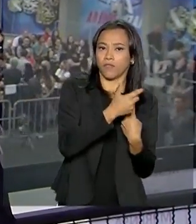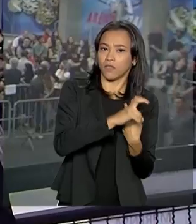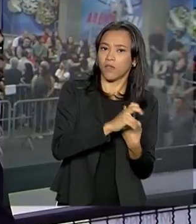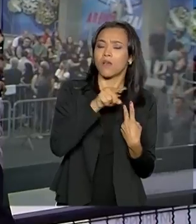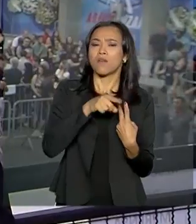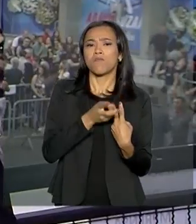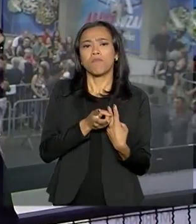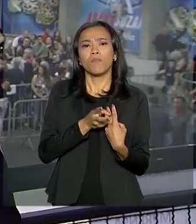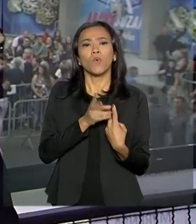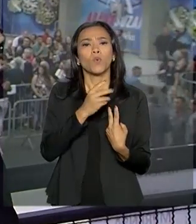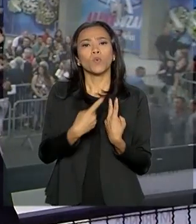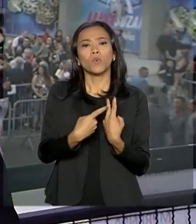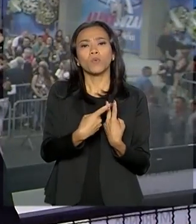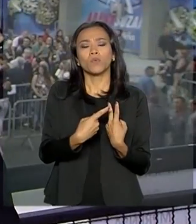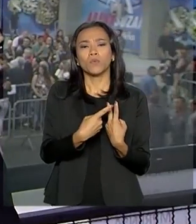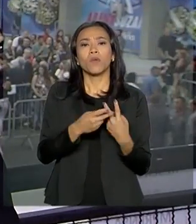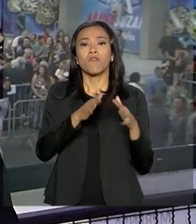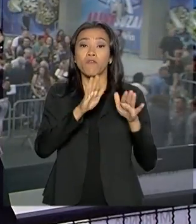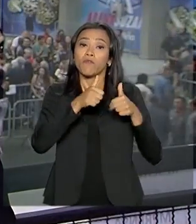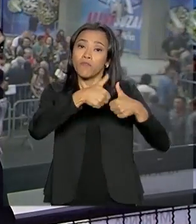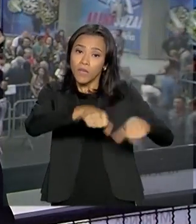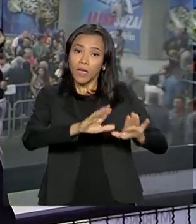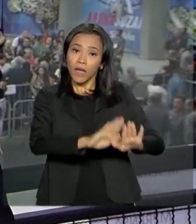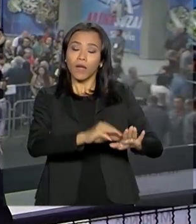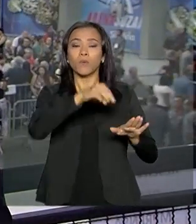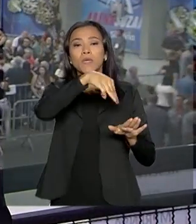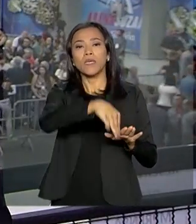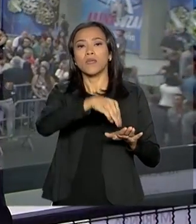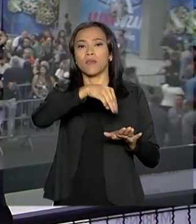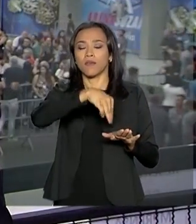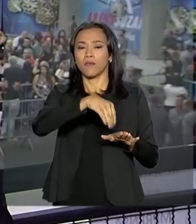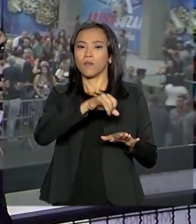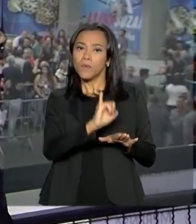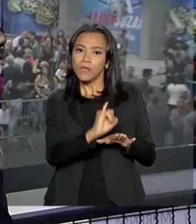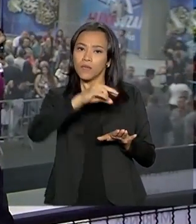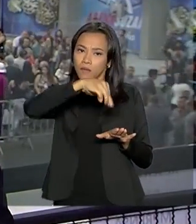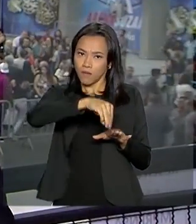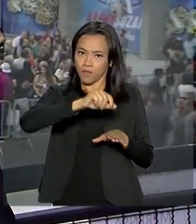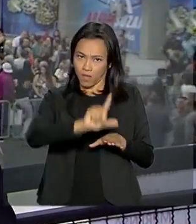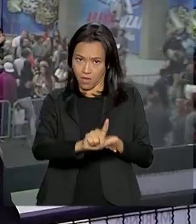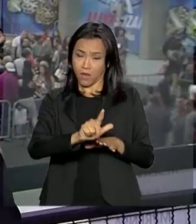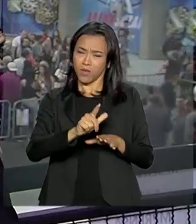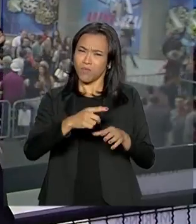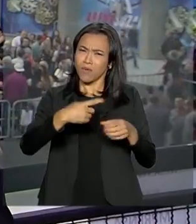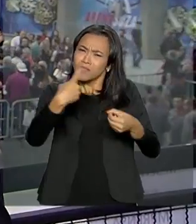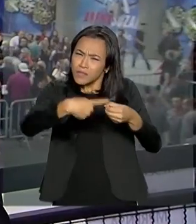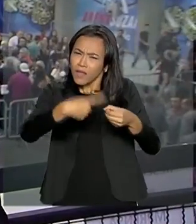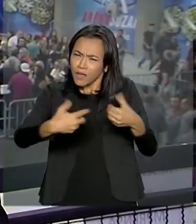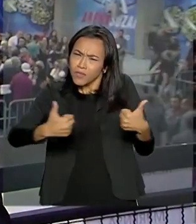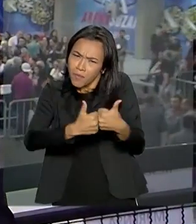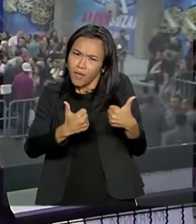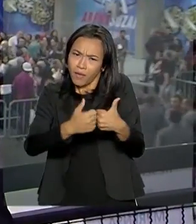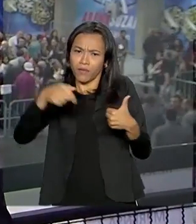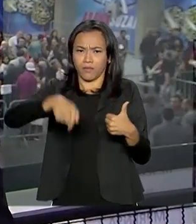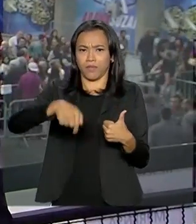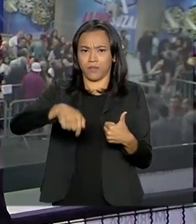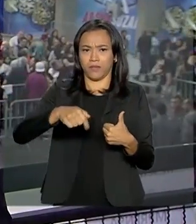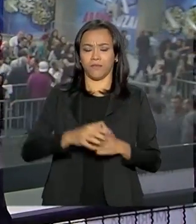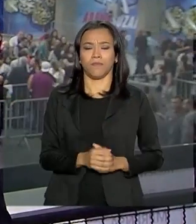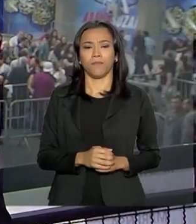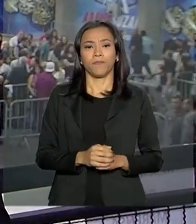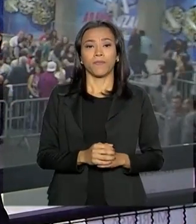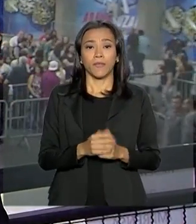permanecem no Instituto Médico Legal, numa cidade vizinha aqui de Suzano, Mogi das Cruzes.